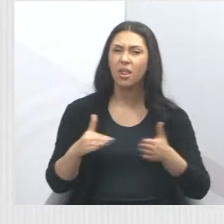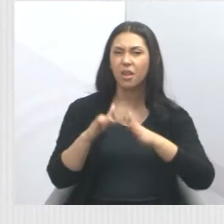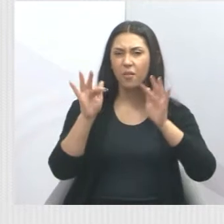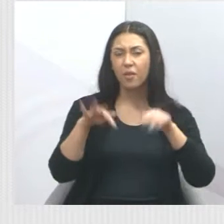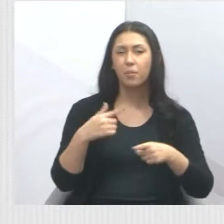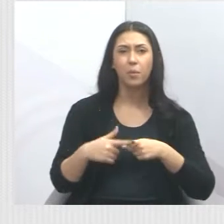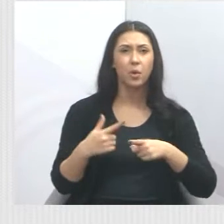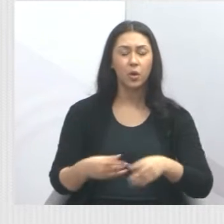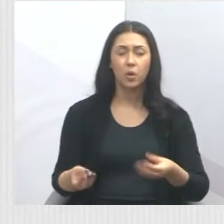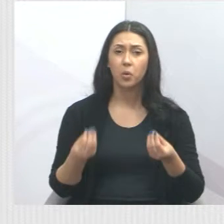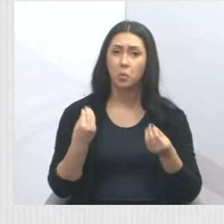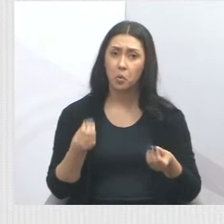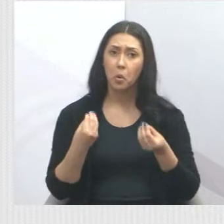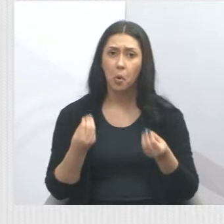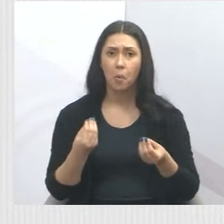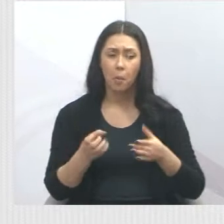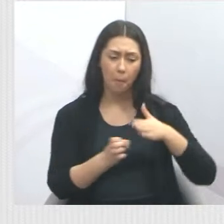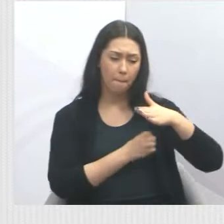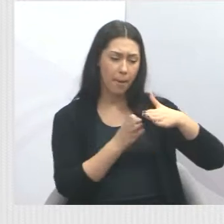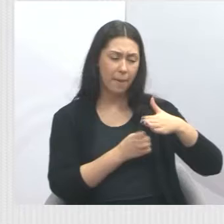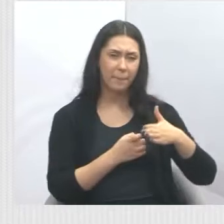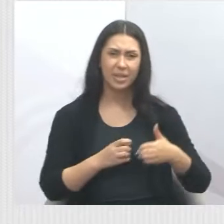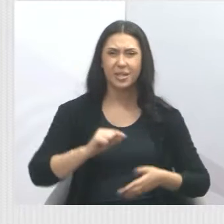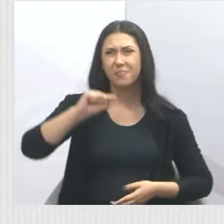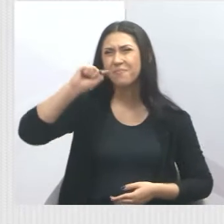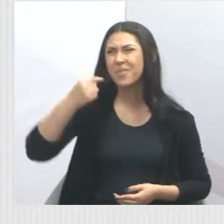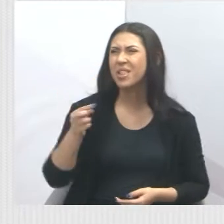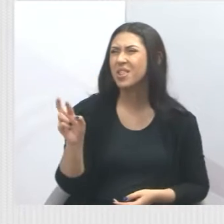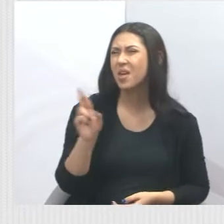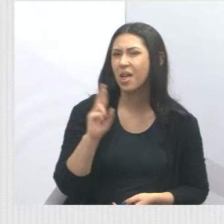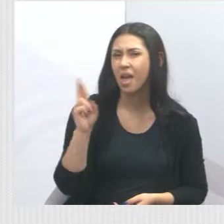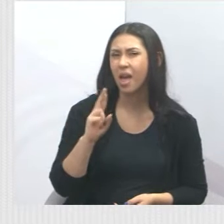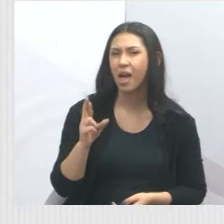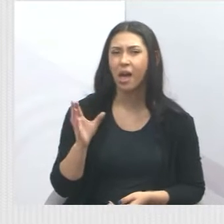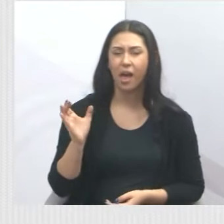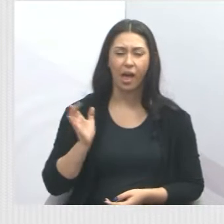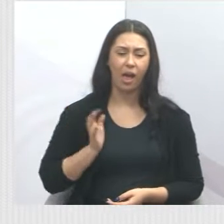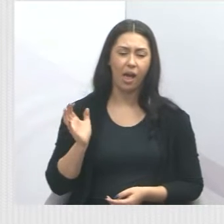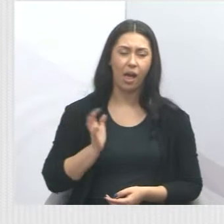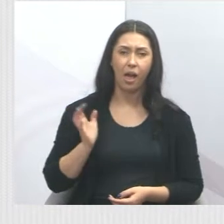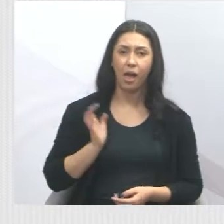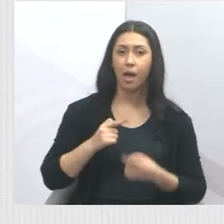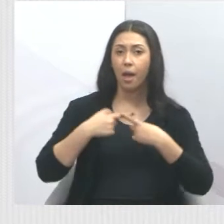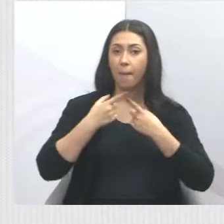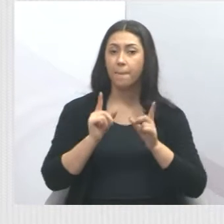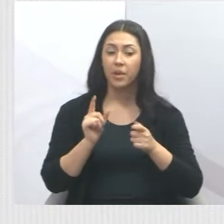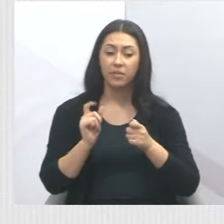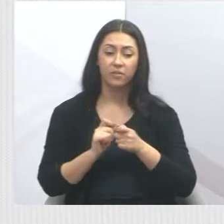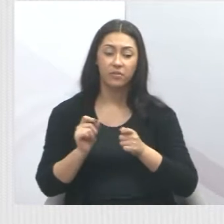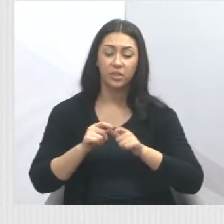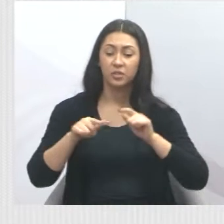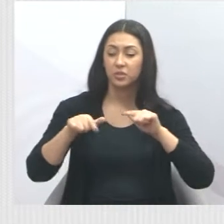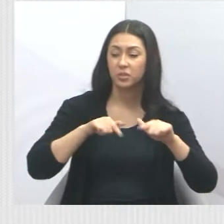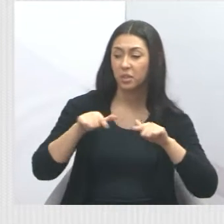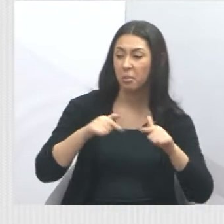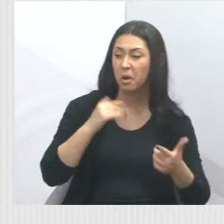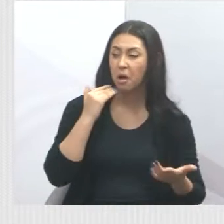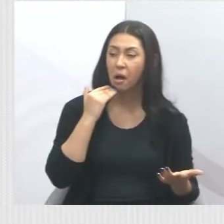porque não é possível que uma empresa que recebe milhões da cidade de Jacareí realize uma operação